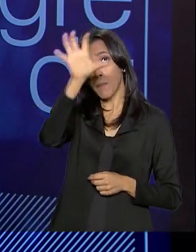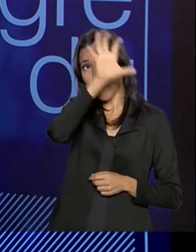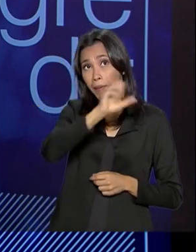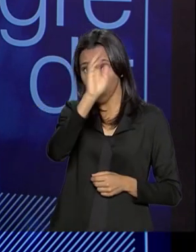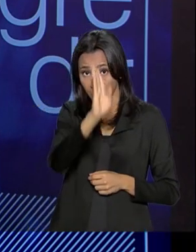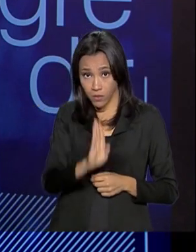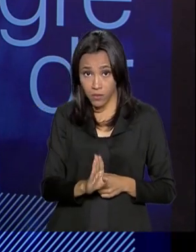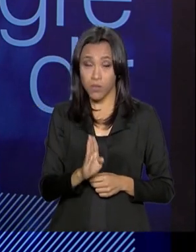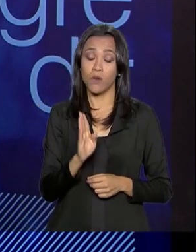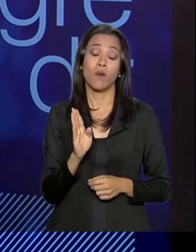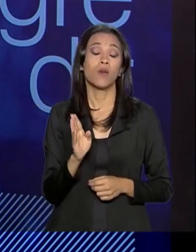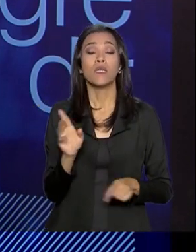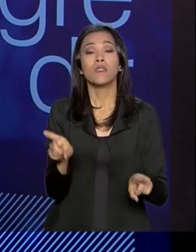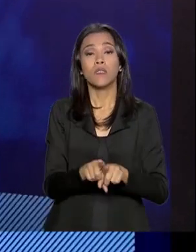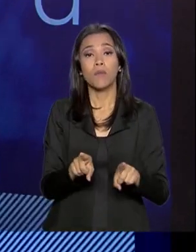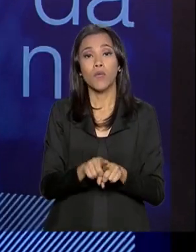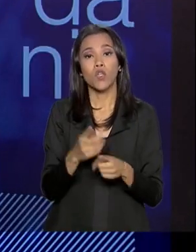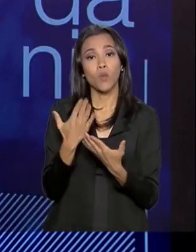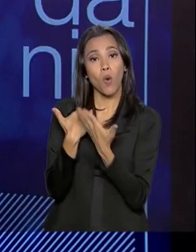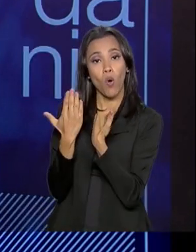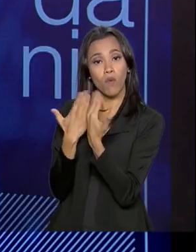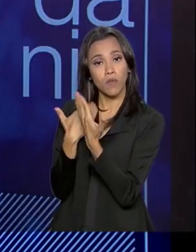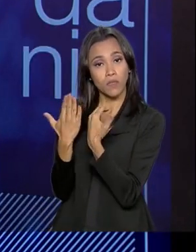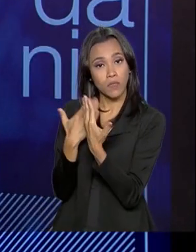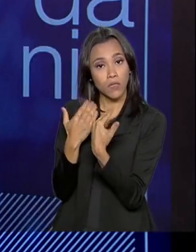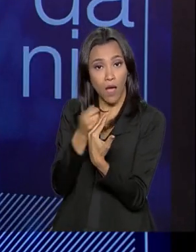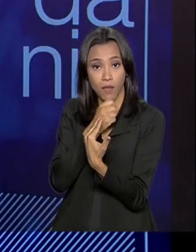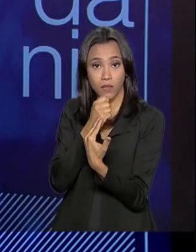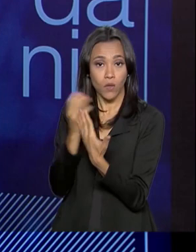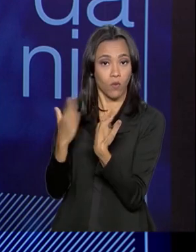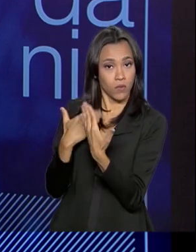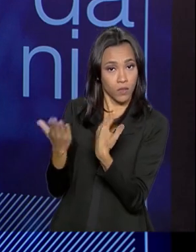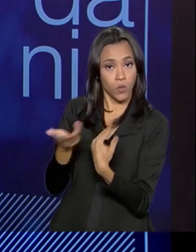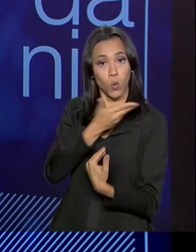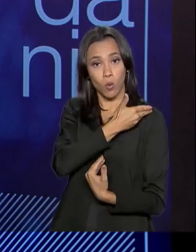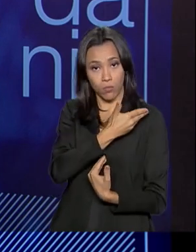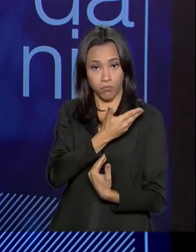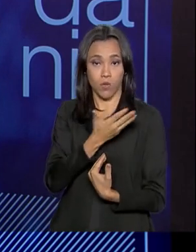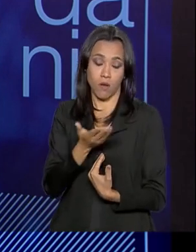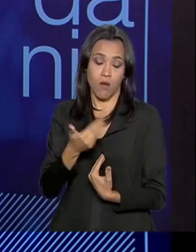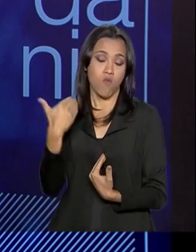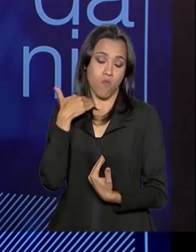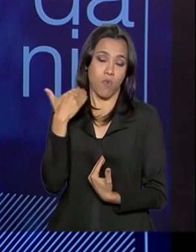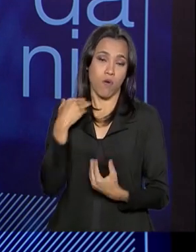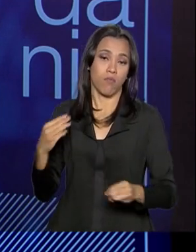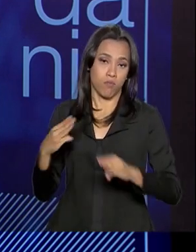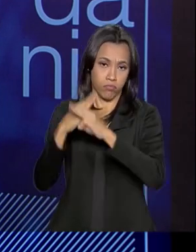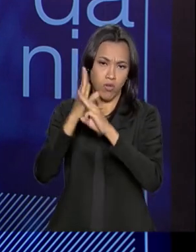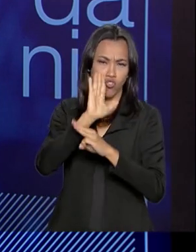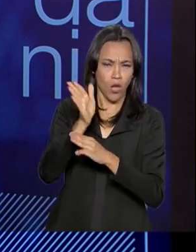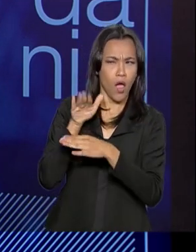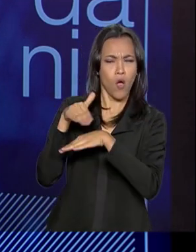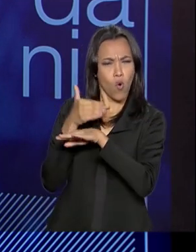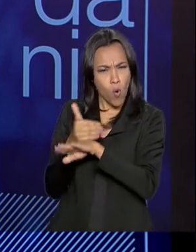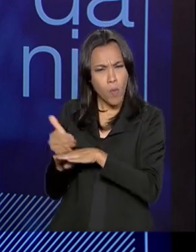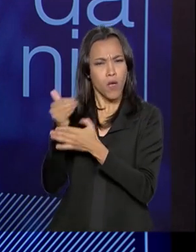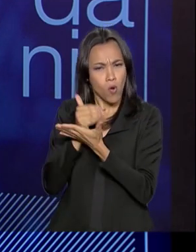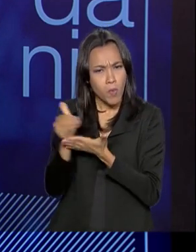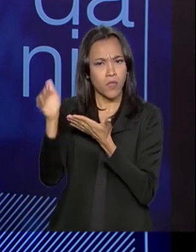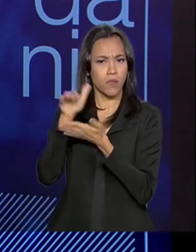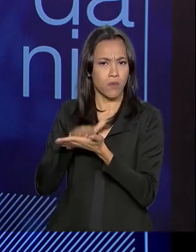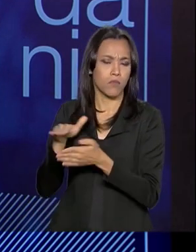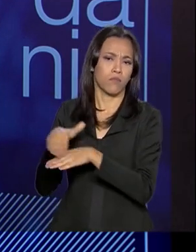vão, nós estamos negociando com a Caixa Econômica Federal, já iniciamos uma conversa, pode ser também com apoio de outro